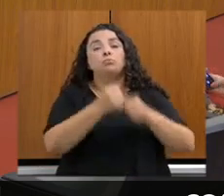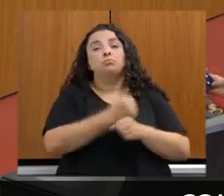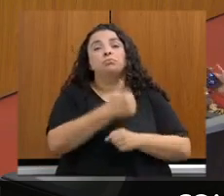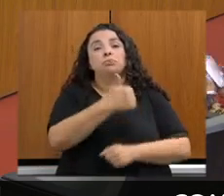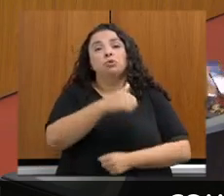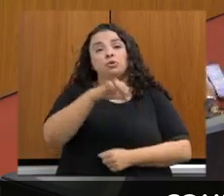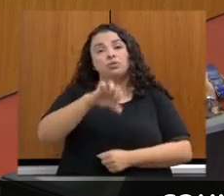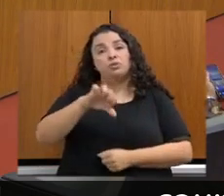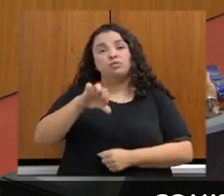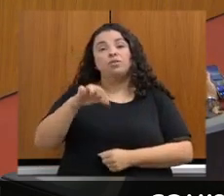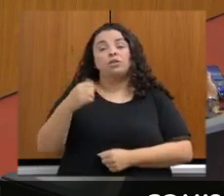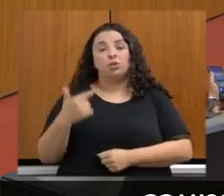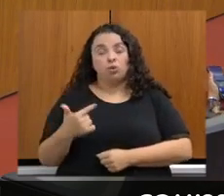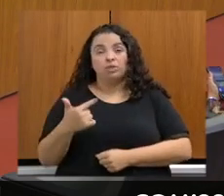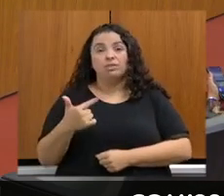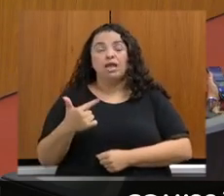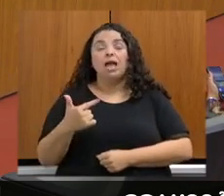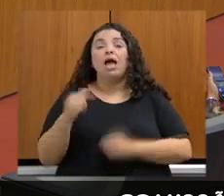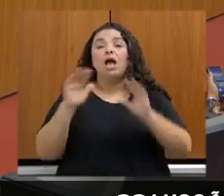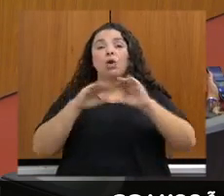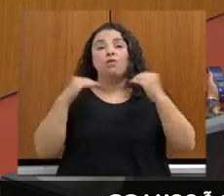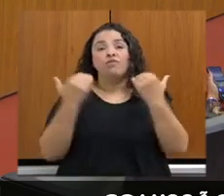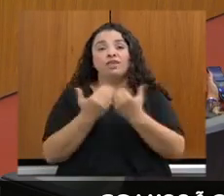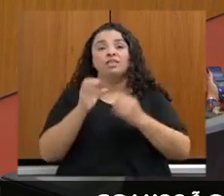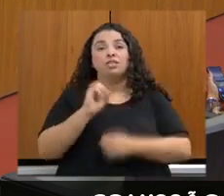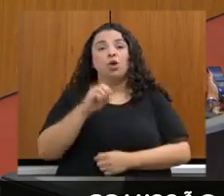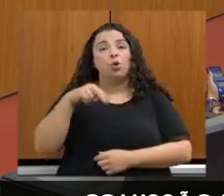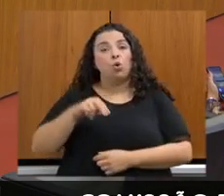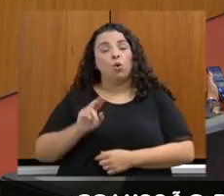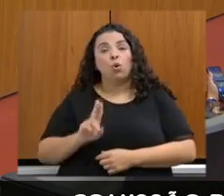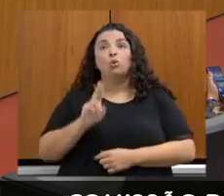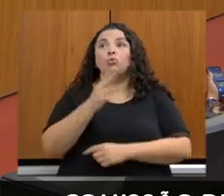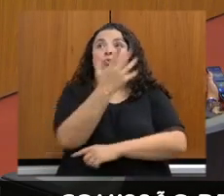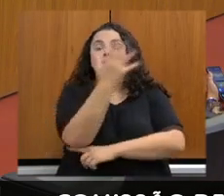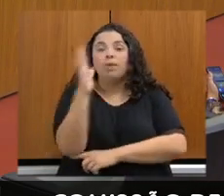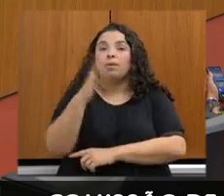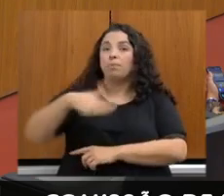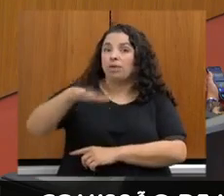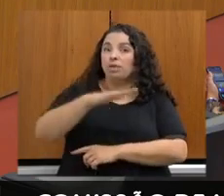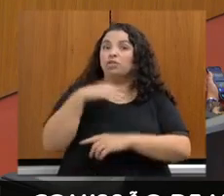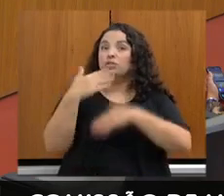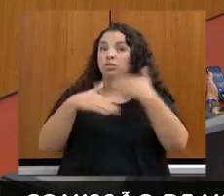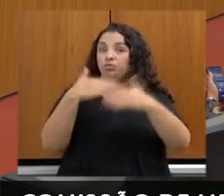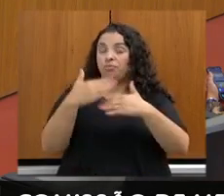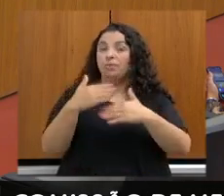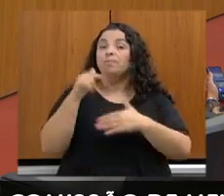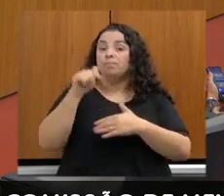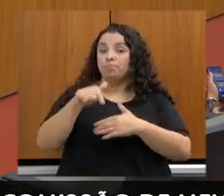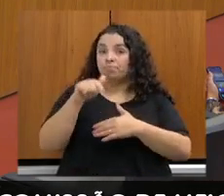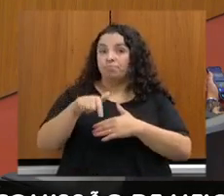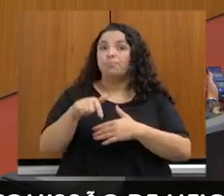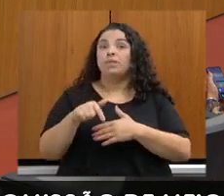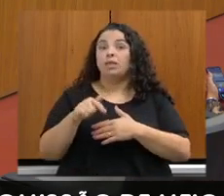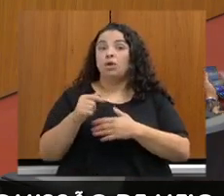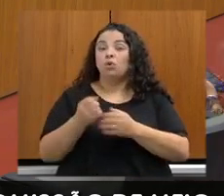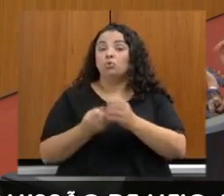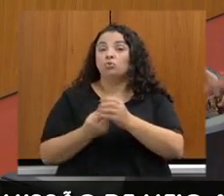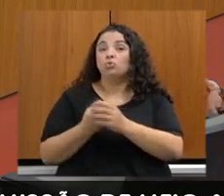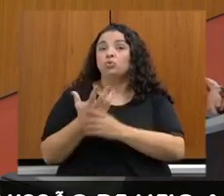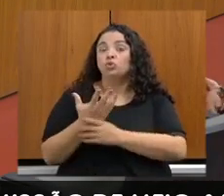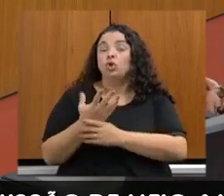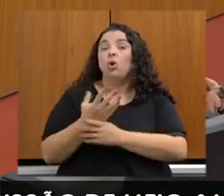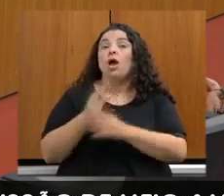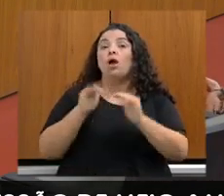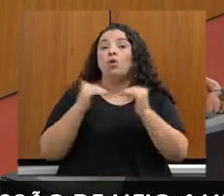das Nações Unidas sobre Meio Ambiente e Desenvolvimento, na qual foi criada a Conferência 4 das Nações